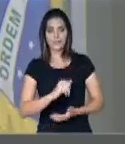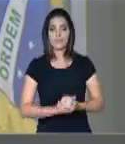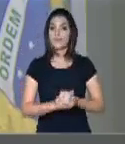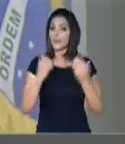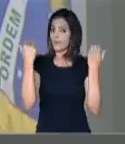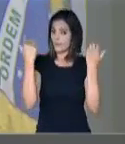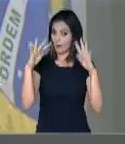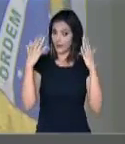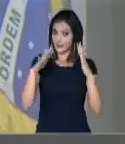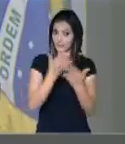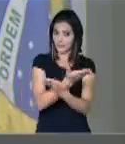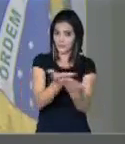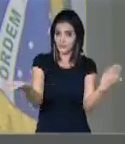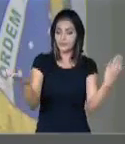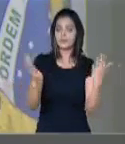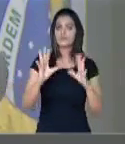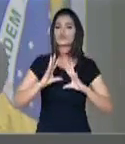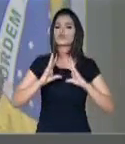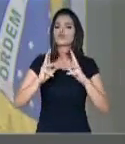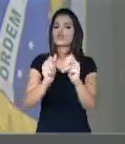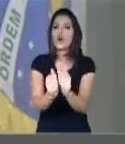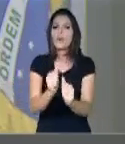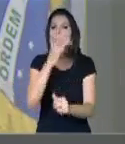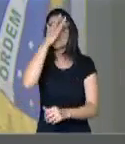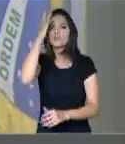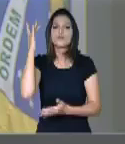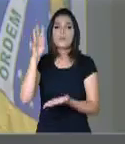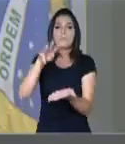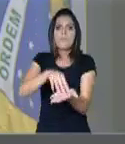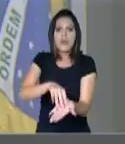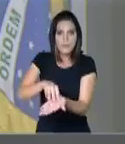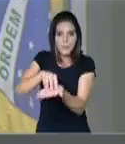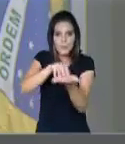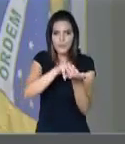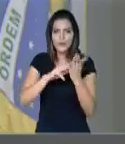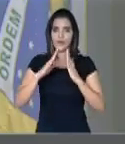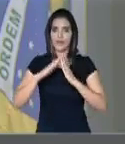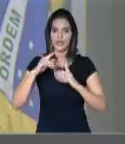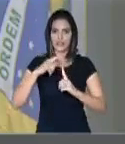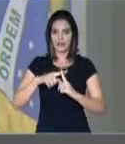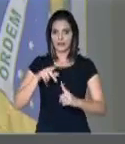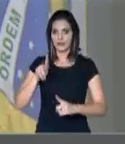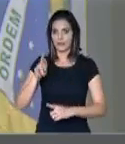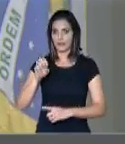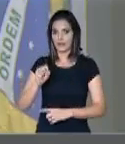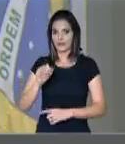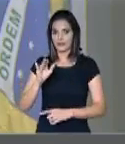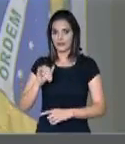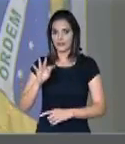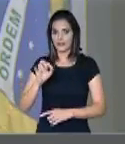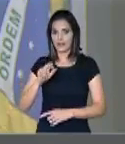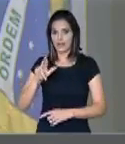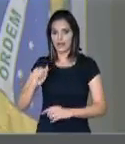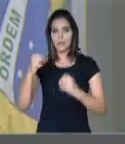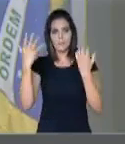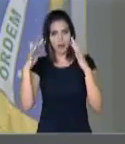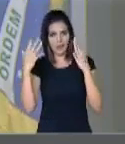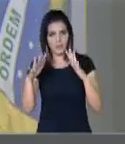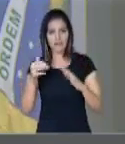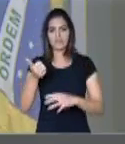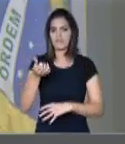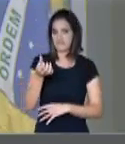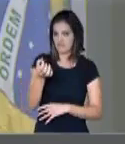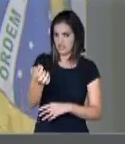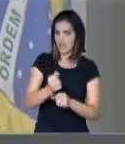todos, os membros, da igreja, presbiteriana, no Brasil, pelos seus, 160 anos, que o senhor,